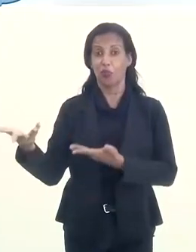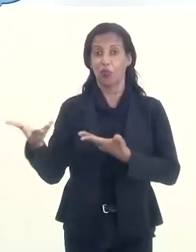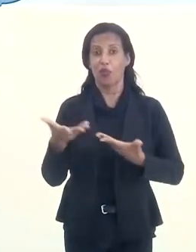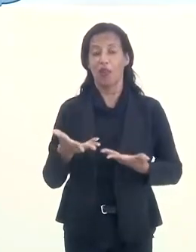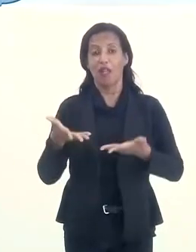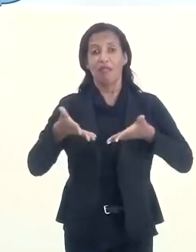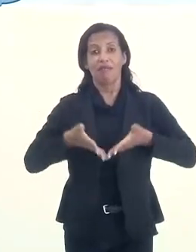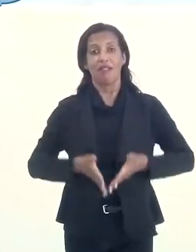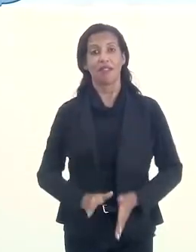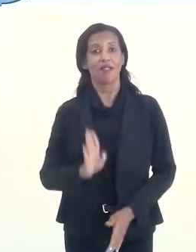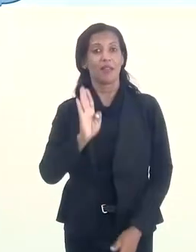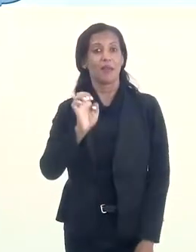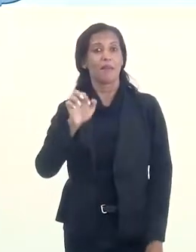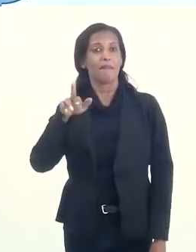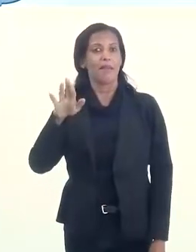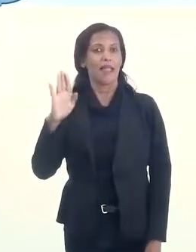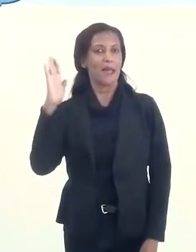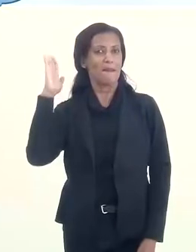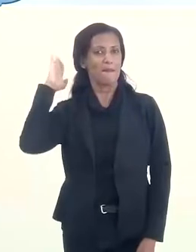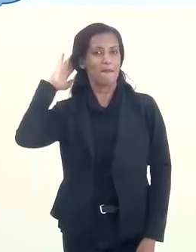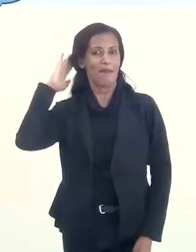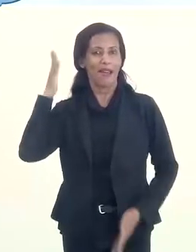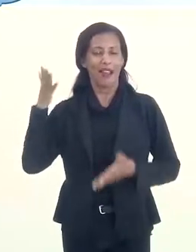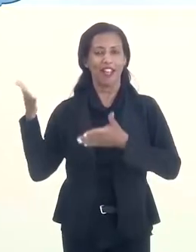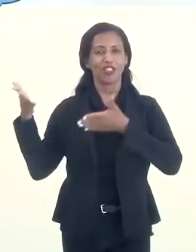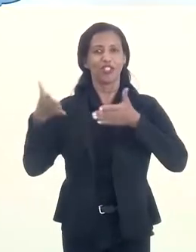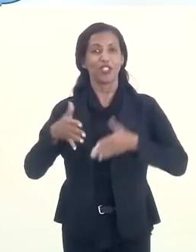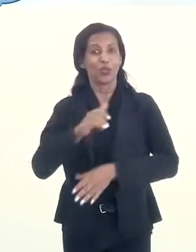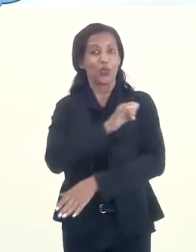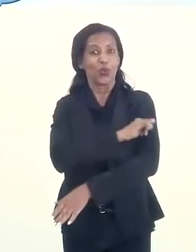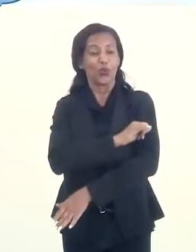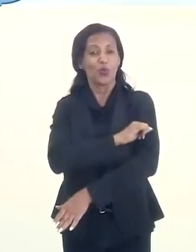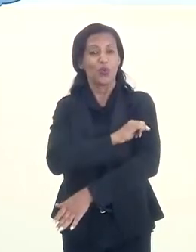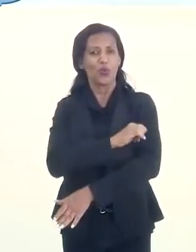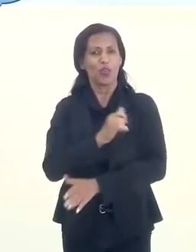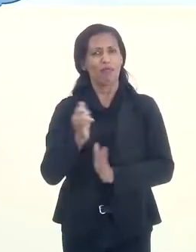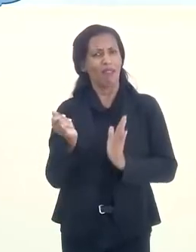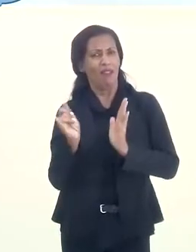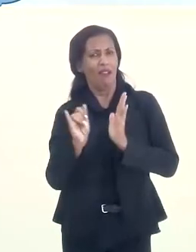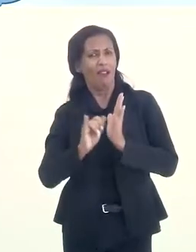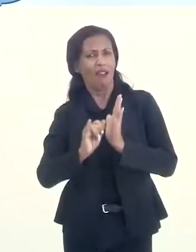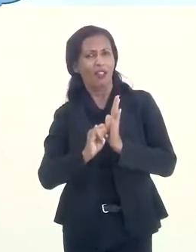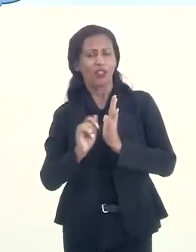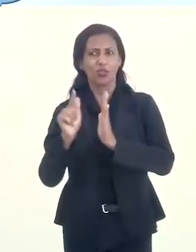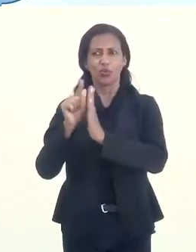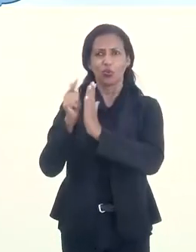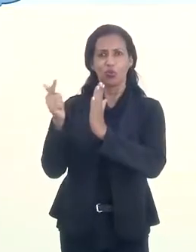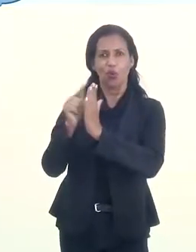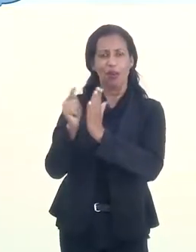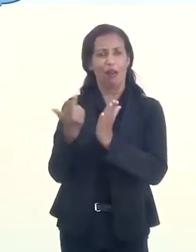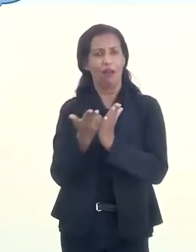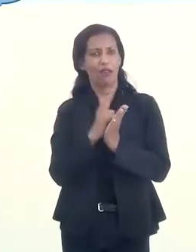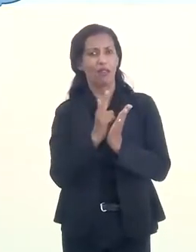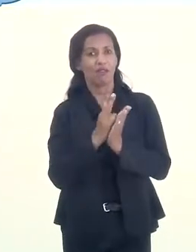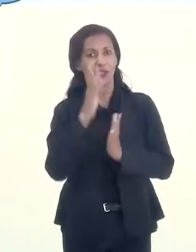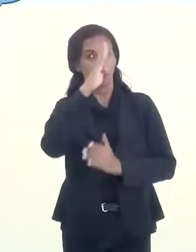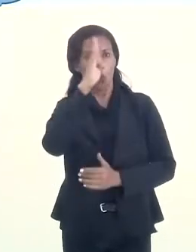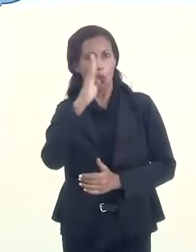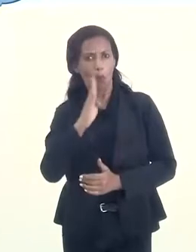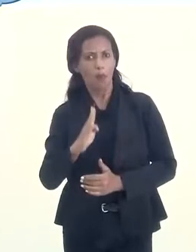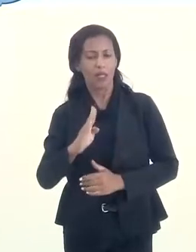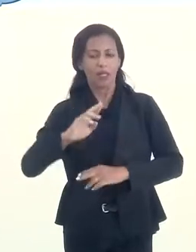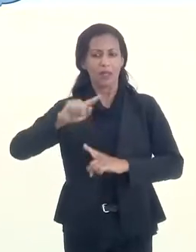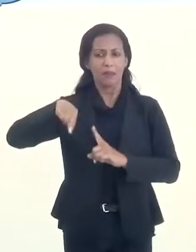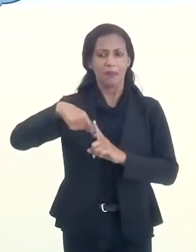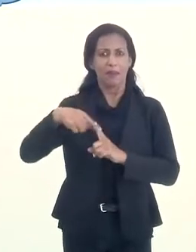hoje. Ele nasceu em Belém do Pará, veio para o Rio de Janeiro na adolescência e tem artigos publicados em jornais, revistas,